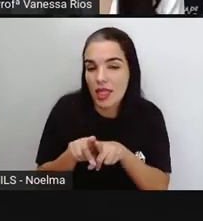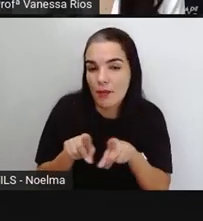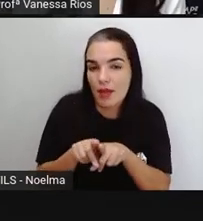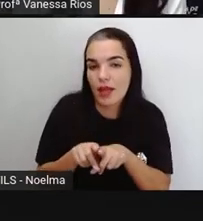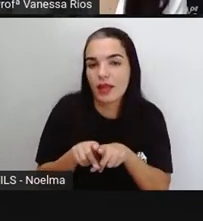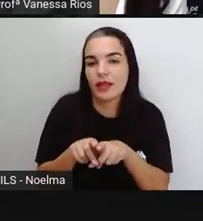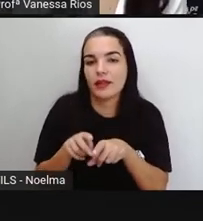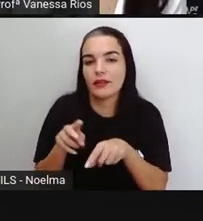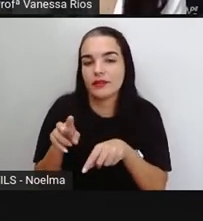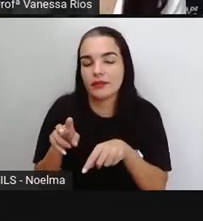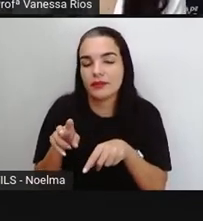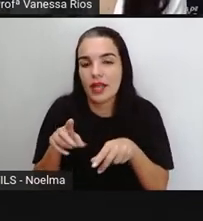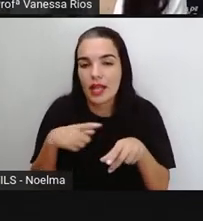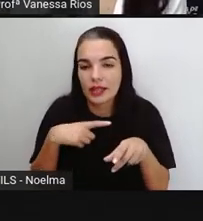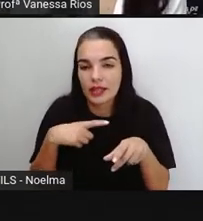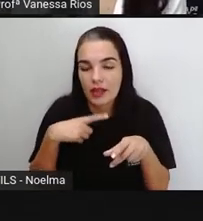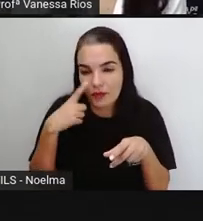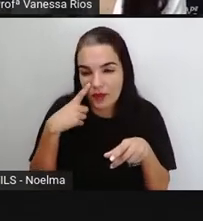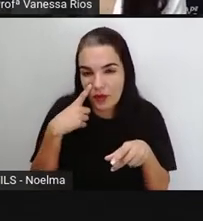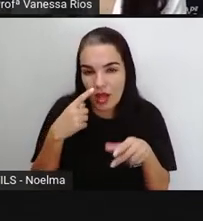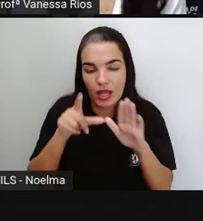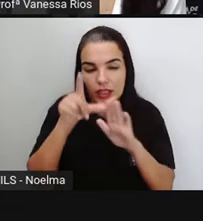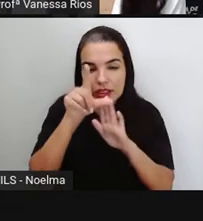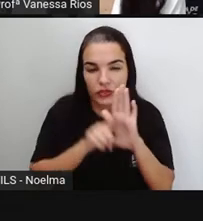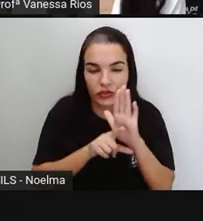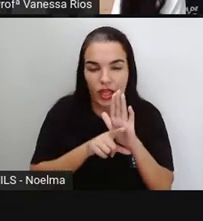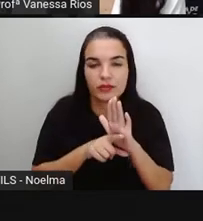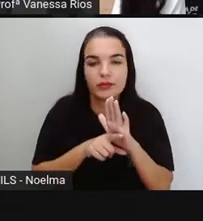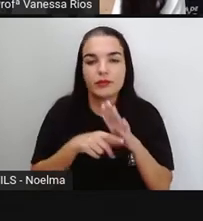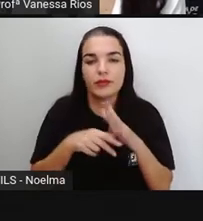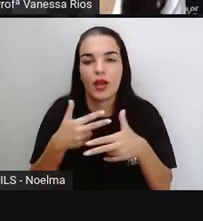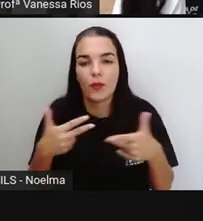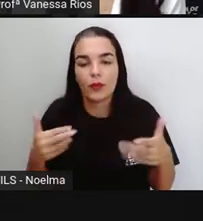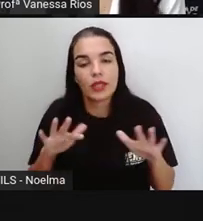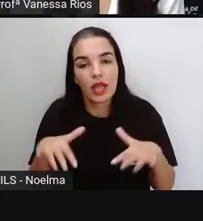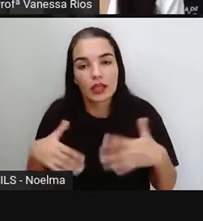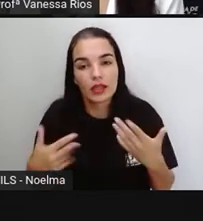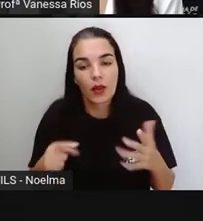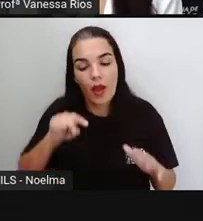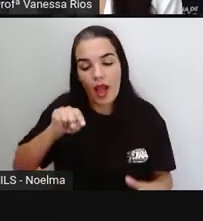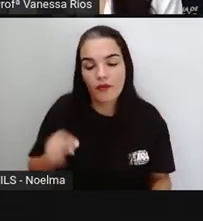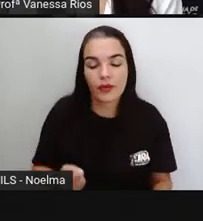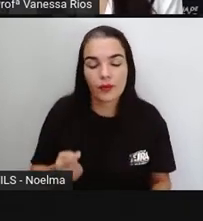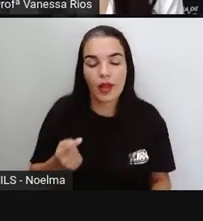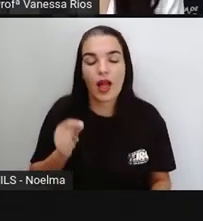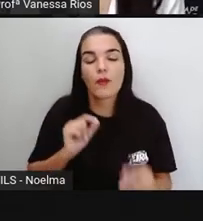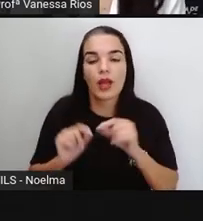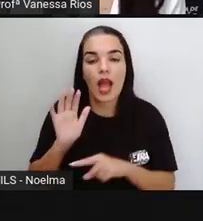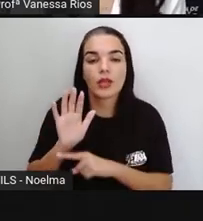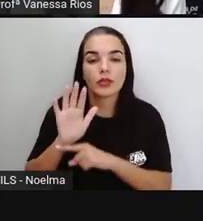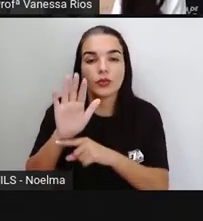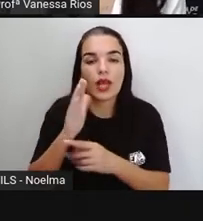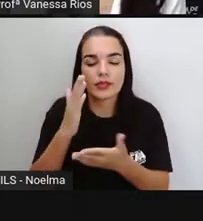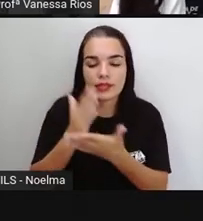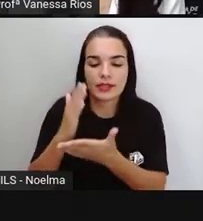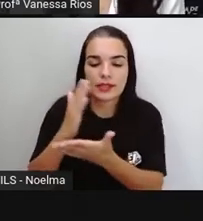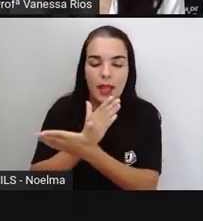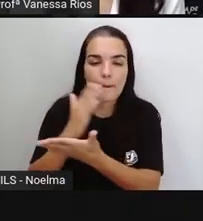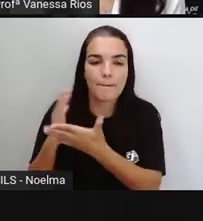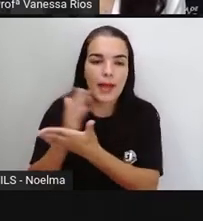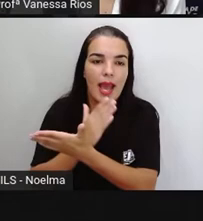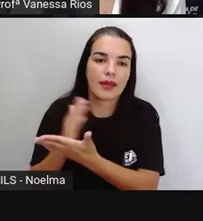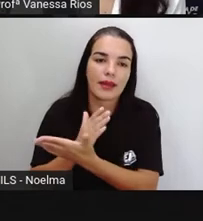né? Que estão sendo listados. E aí, a vírgula vai servir justamente para fazer essa separação quando se está